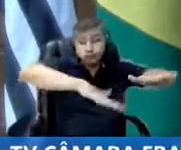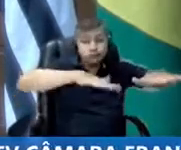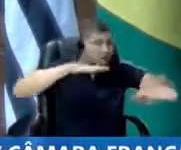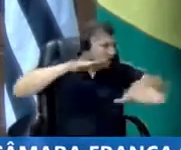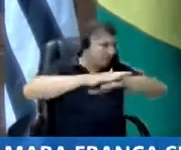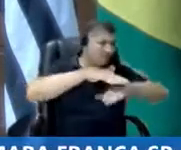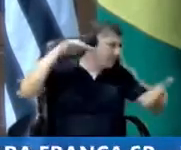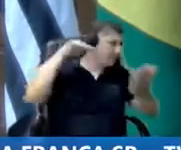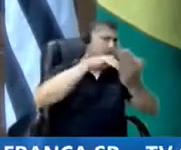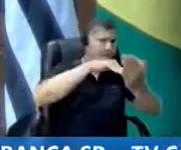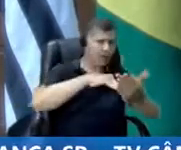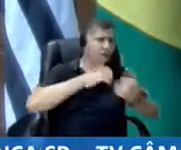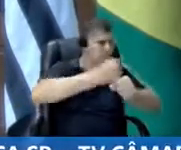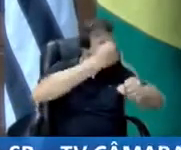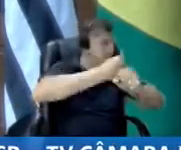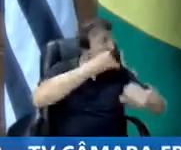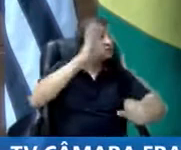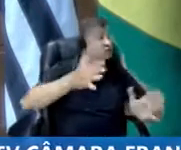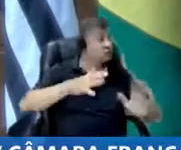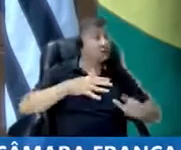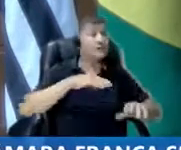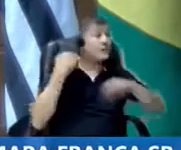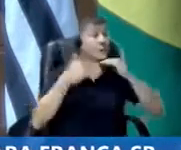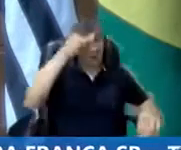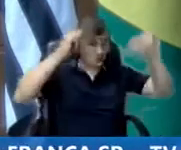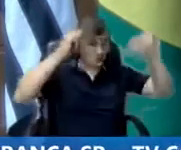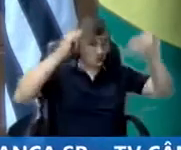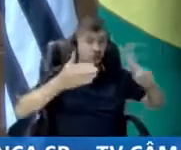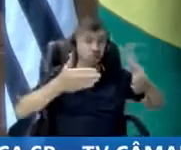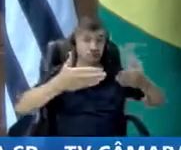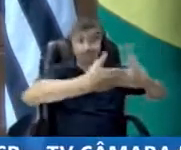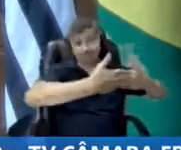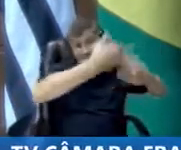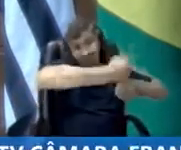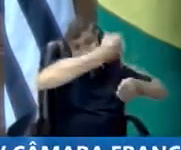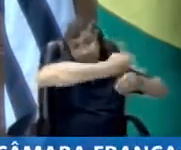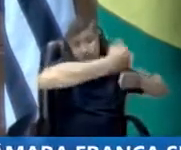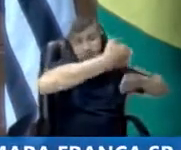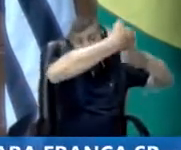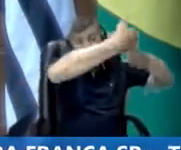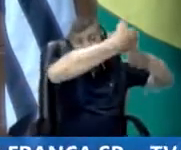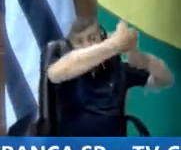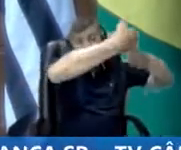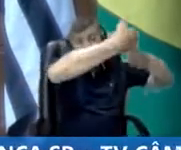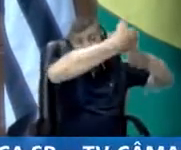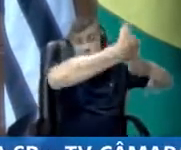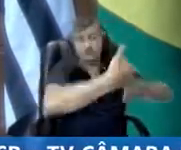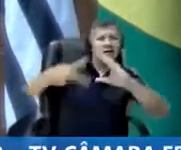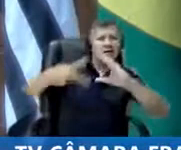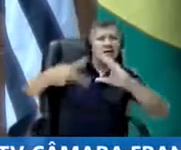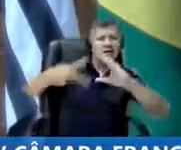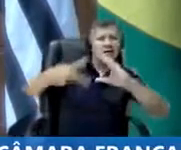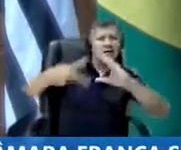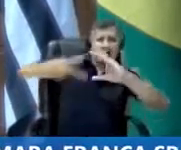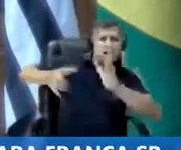Mas invitou muitas mortes esses guarda-rei. E a sobra da Câmara Municipal, eu acho que nós temos que investir, está